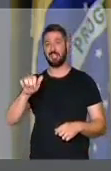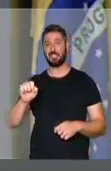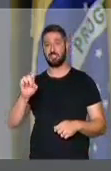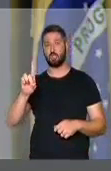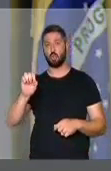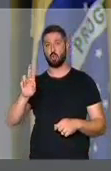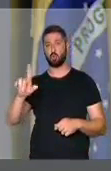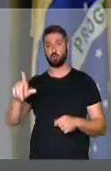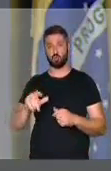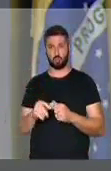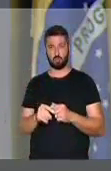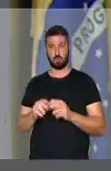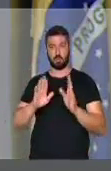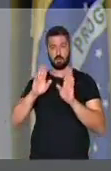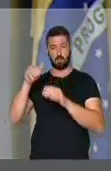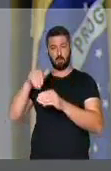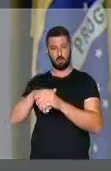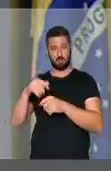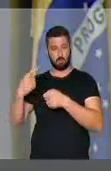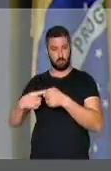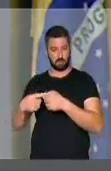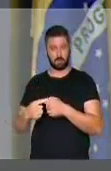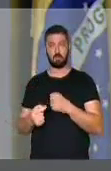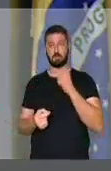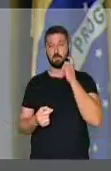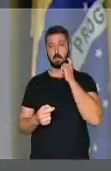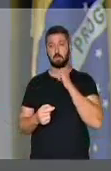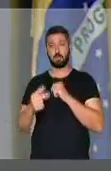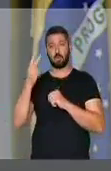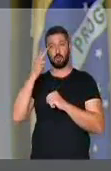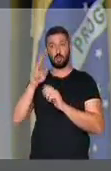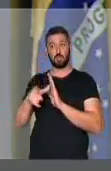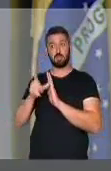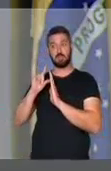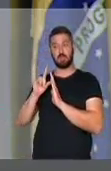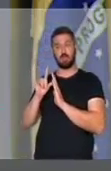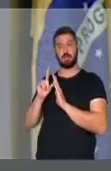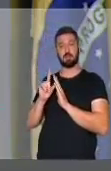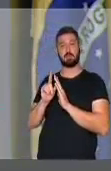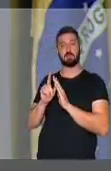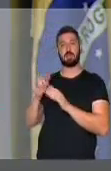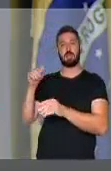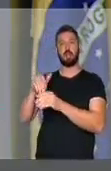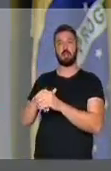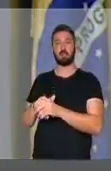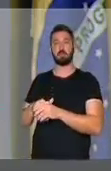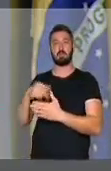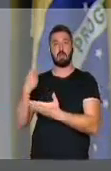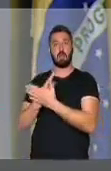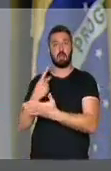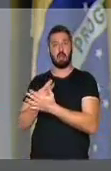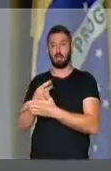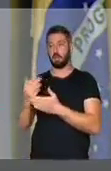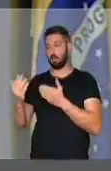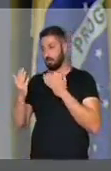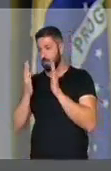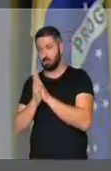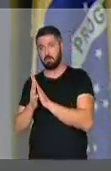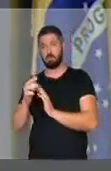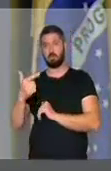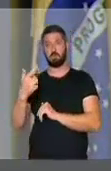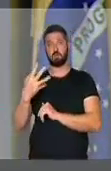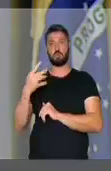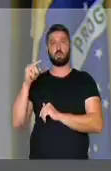numa eleição municipal, dois dias antes das eleições, eles errarem na boca de urna em